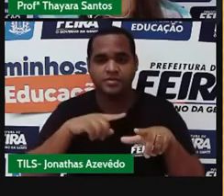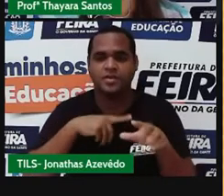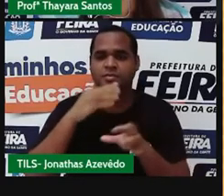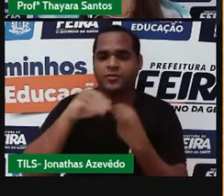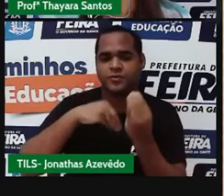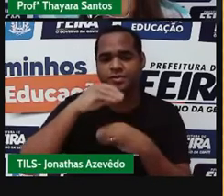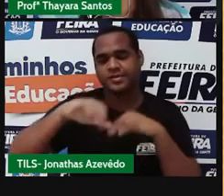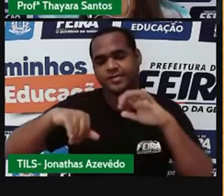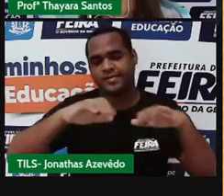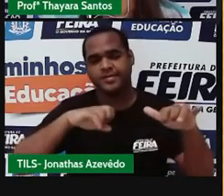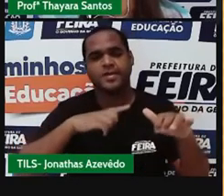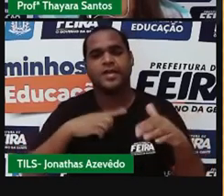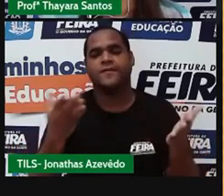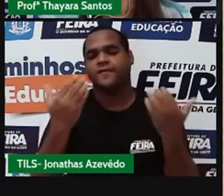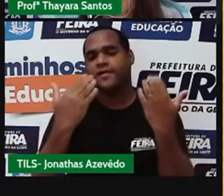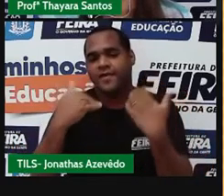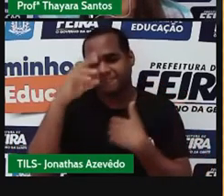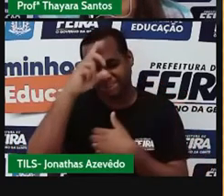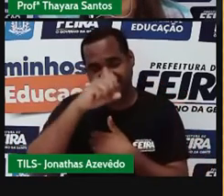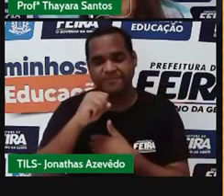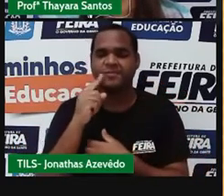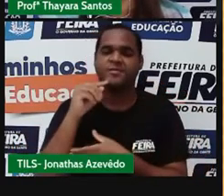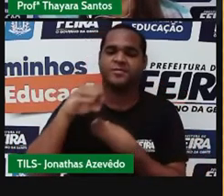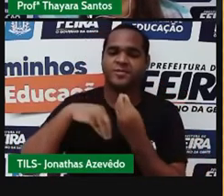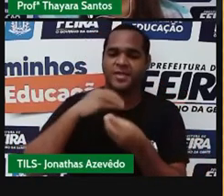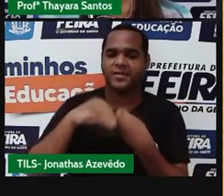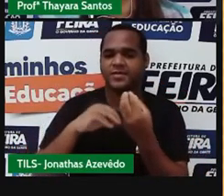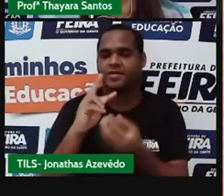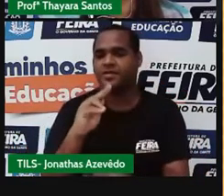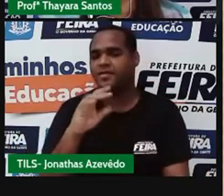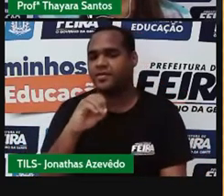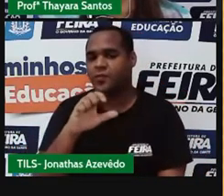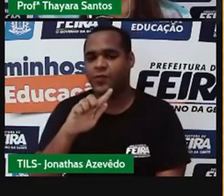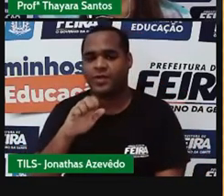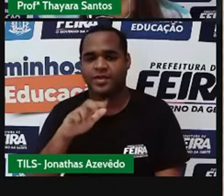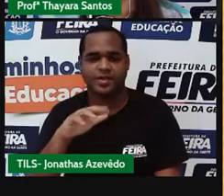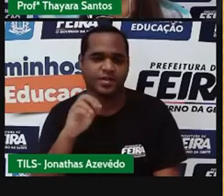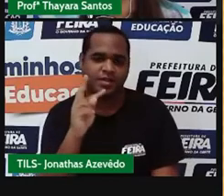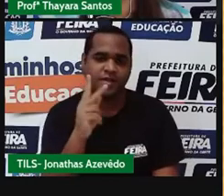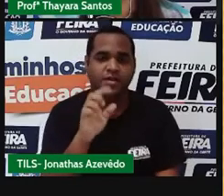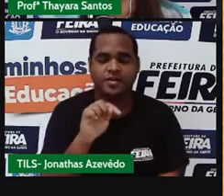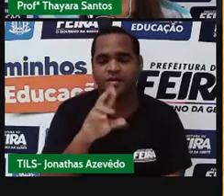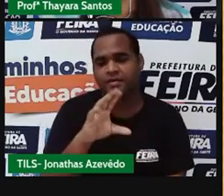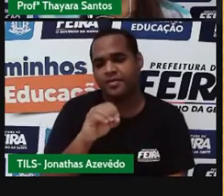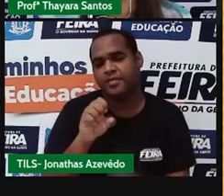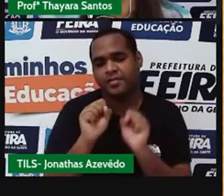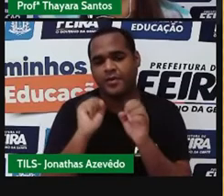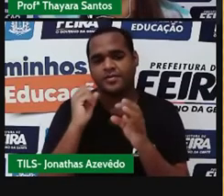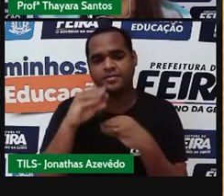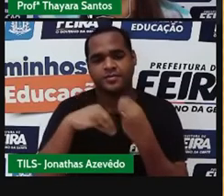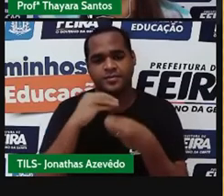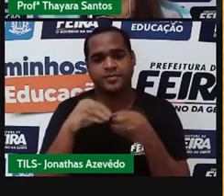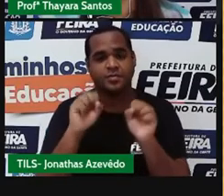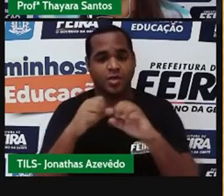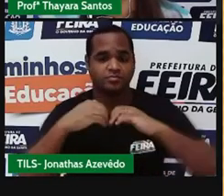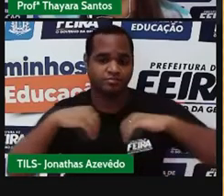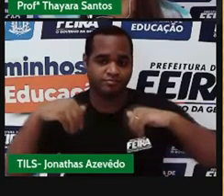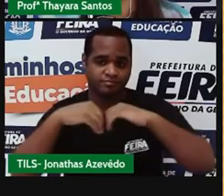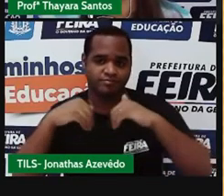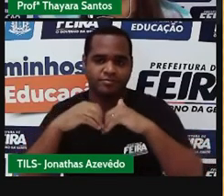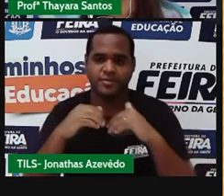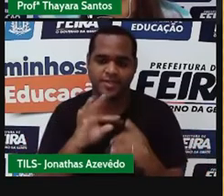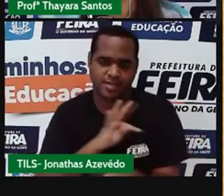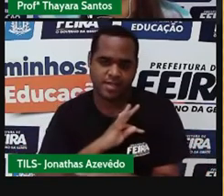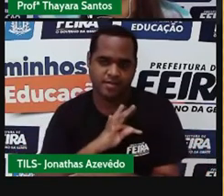Vamos lá, então. As misturas tanto homogêneas como heterogêneas podem ser separadas por meio de determinadas técnicas.